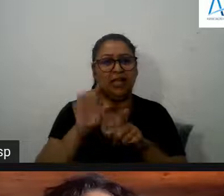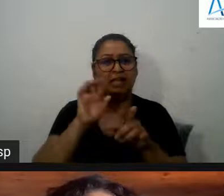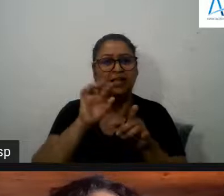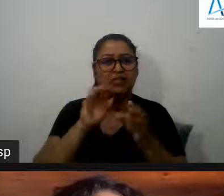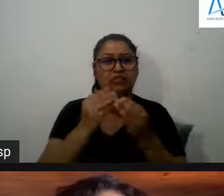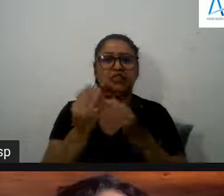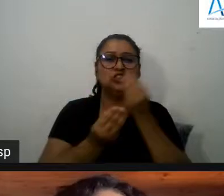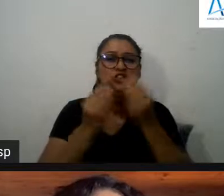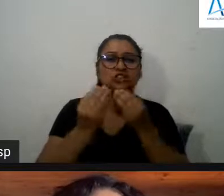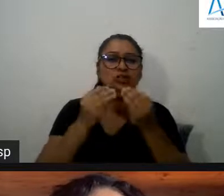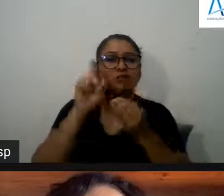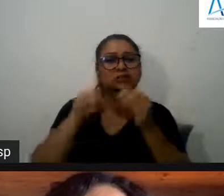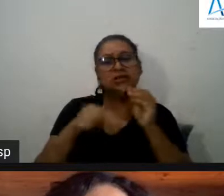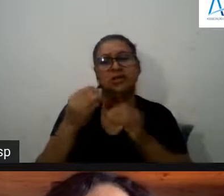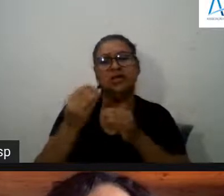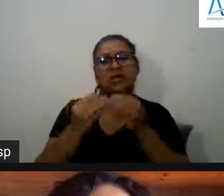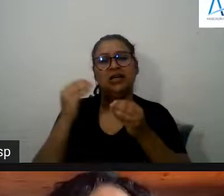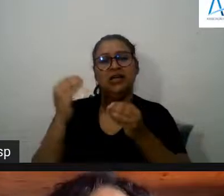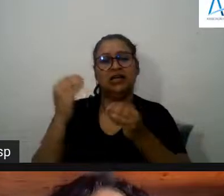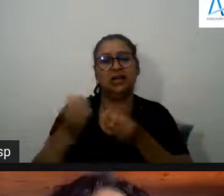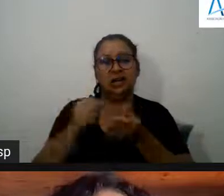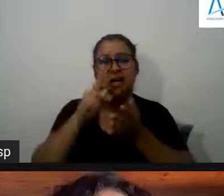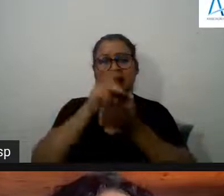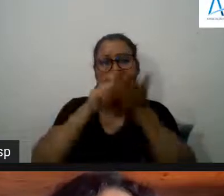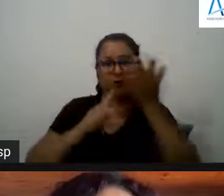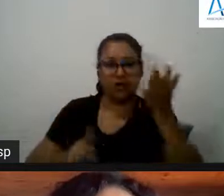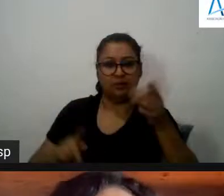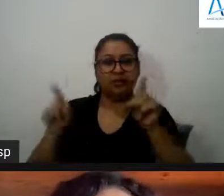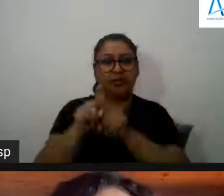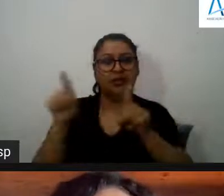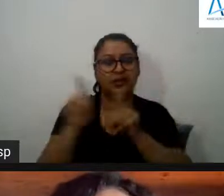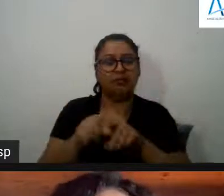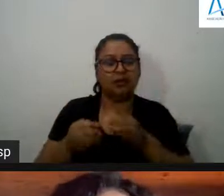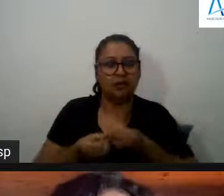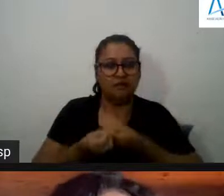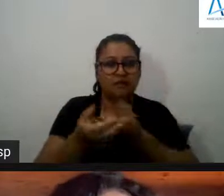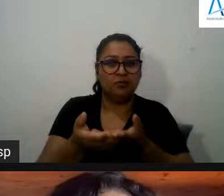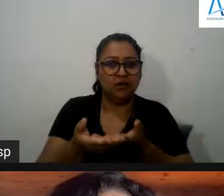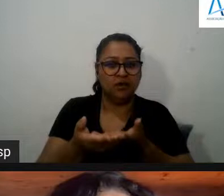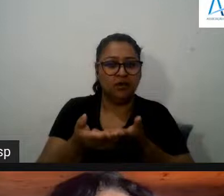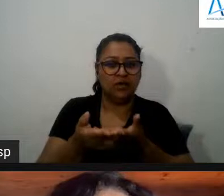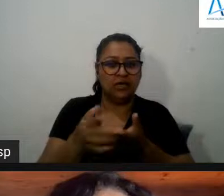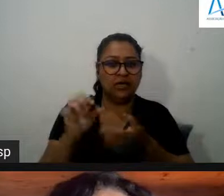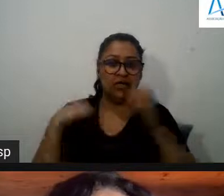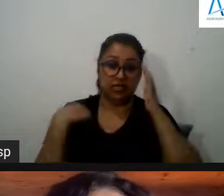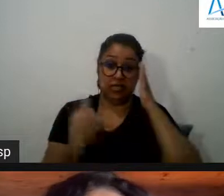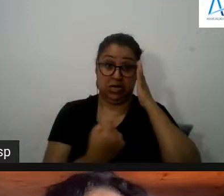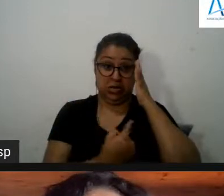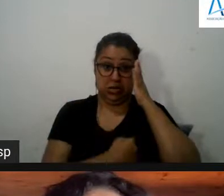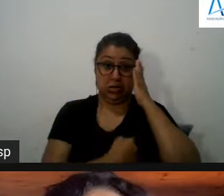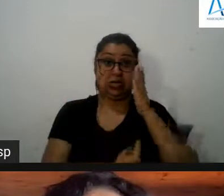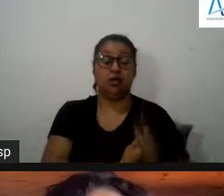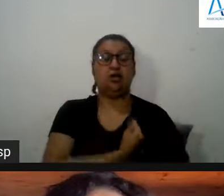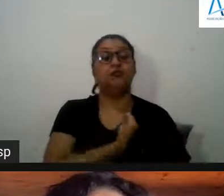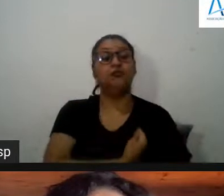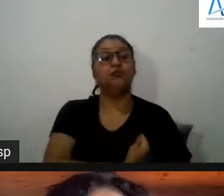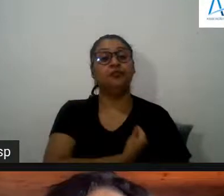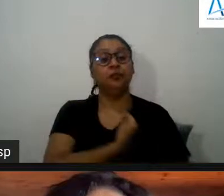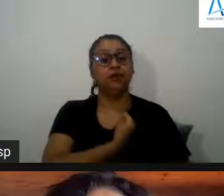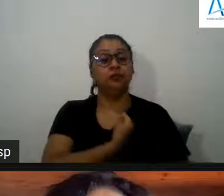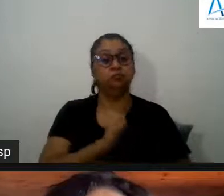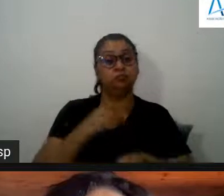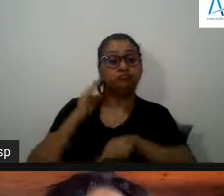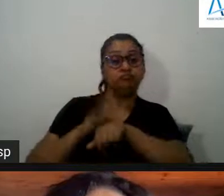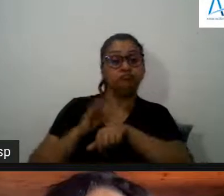dizer e aqui vou dizer uma coisa que se calhar é polémica e é pouco consensual que é nós vivemos numa fase em que